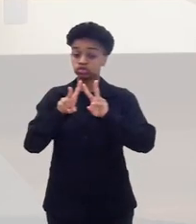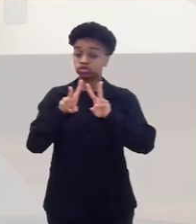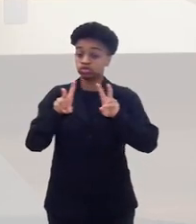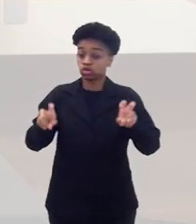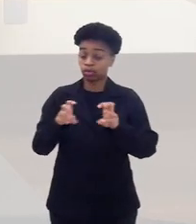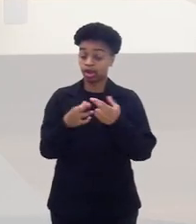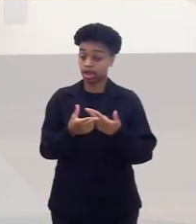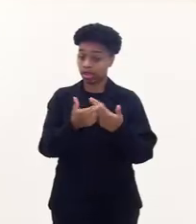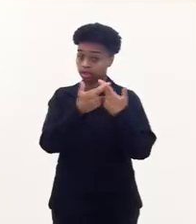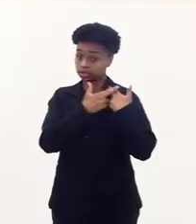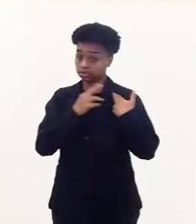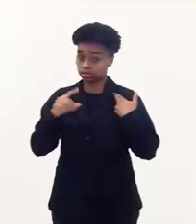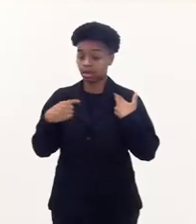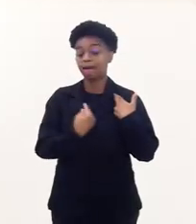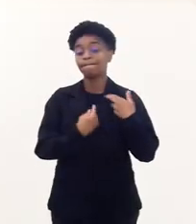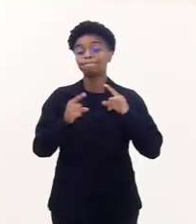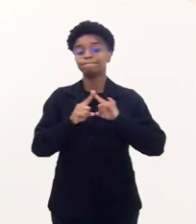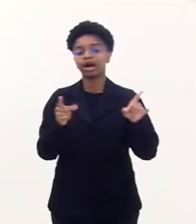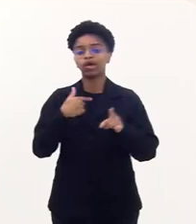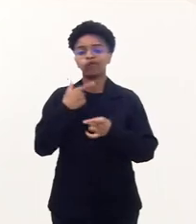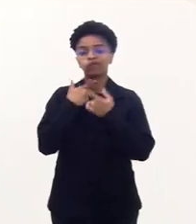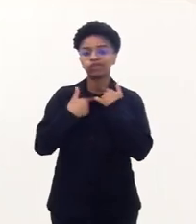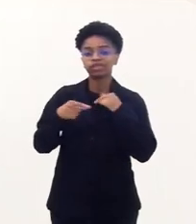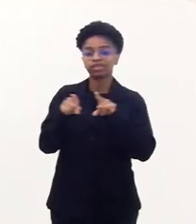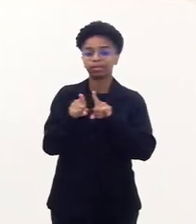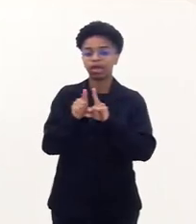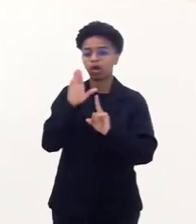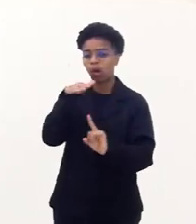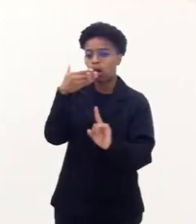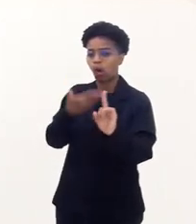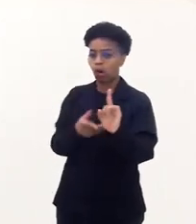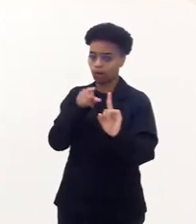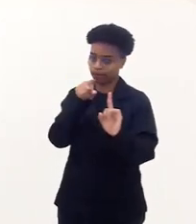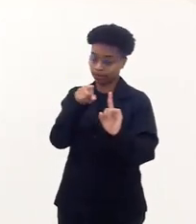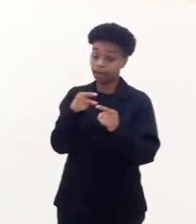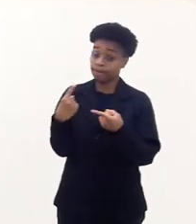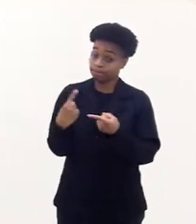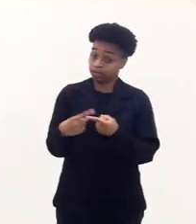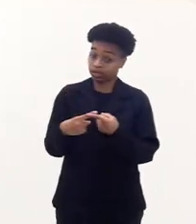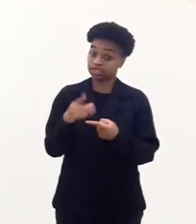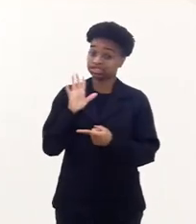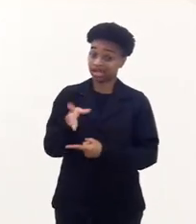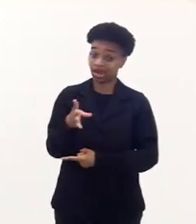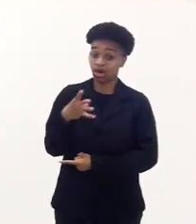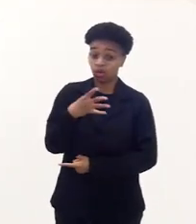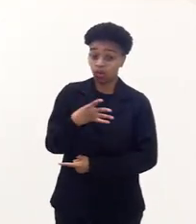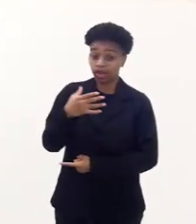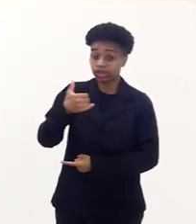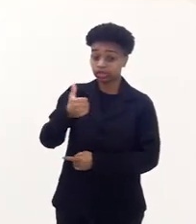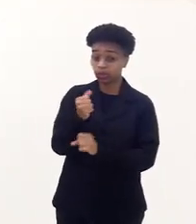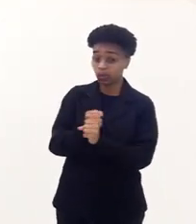responsabilidade, mas eu queria também aqui lhe prestar essa homenagem. Você, 41 anos de